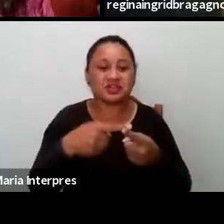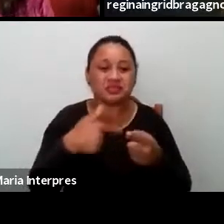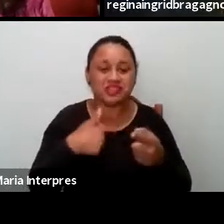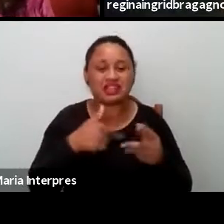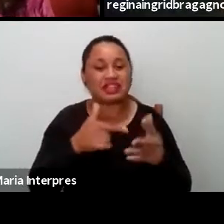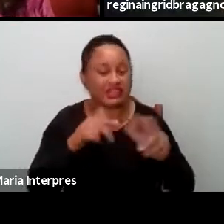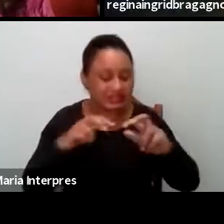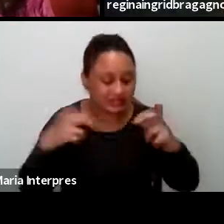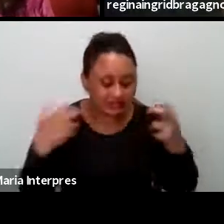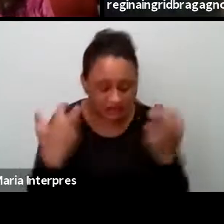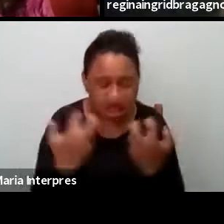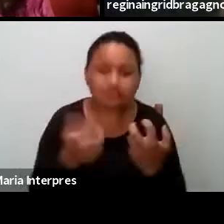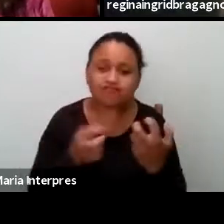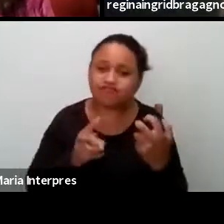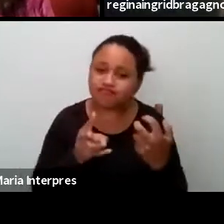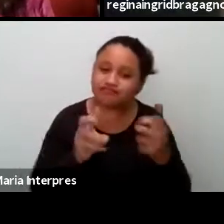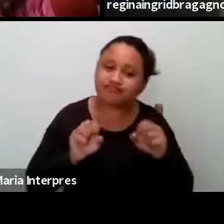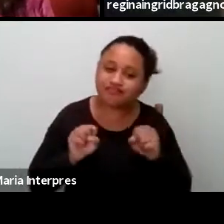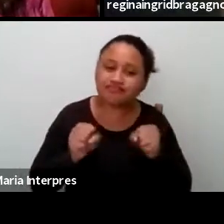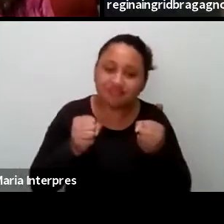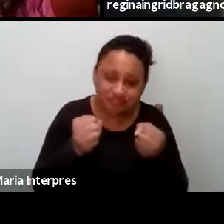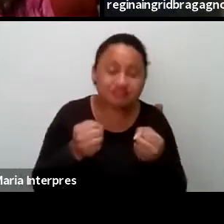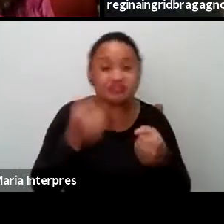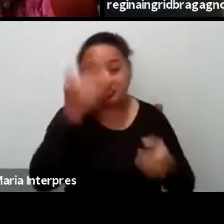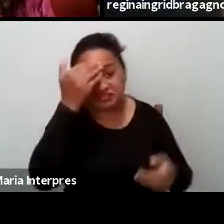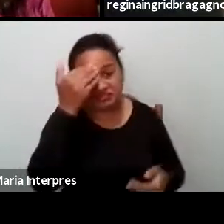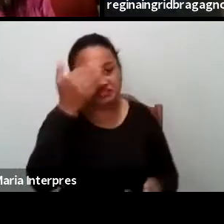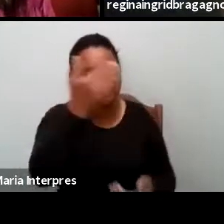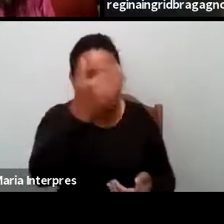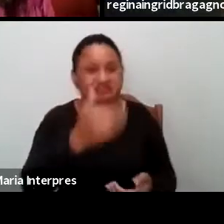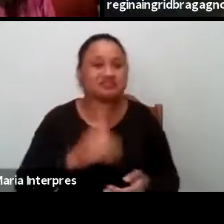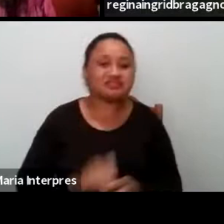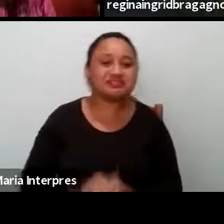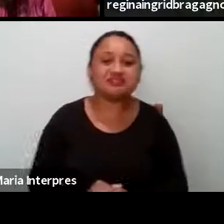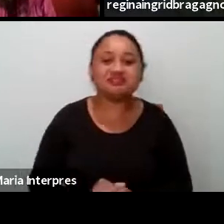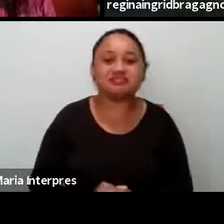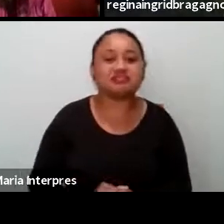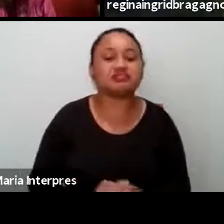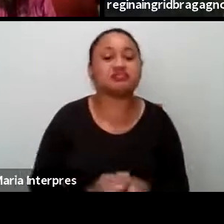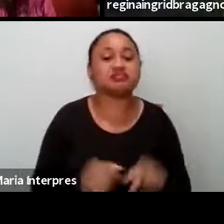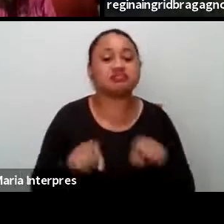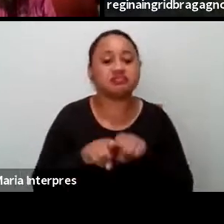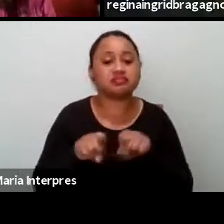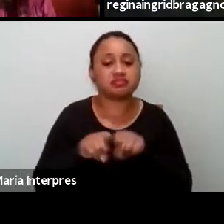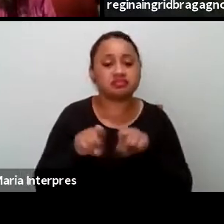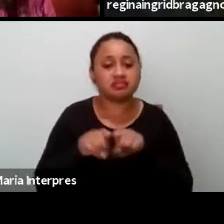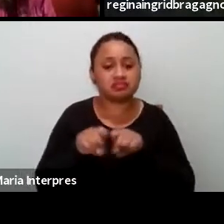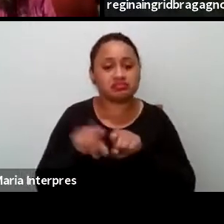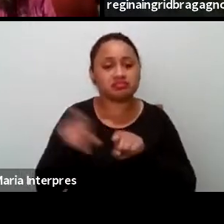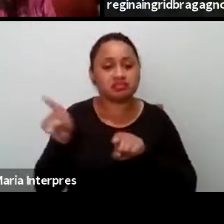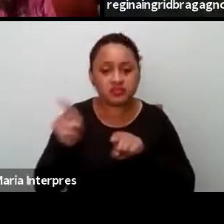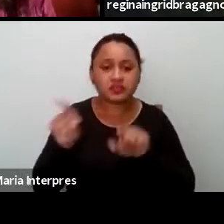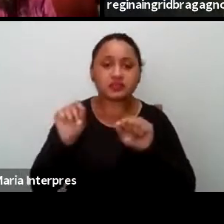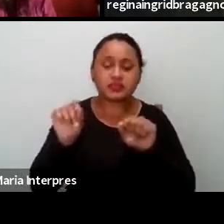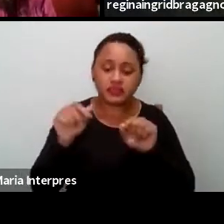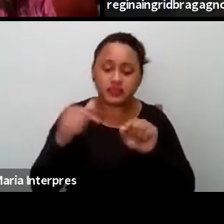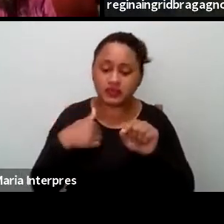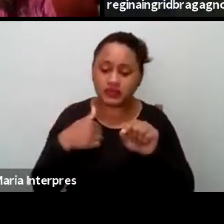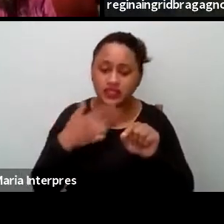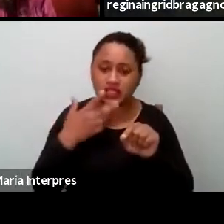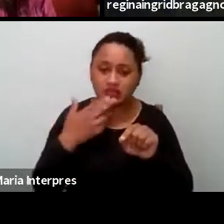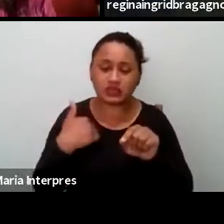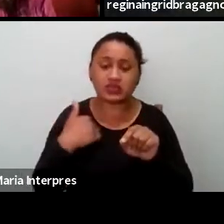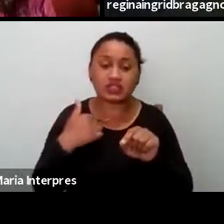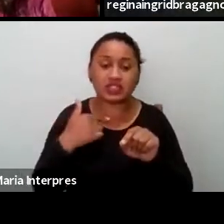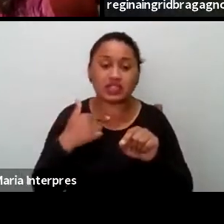dessa mesa, definitivamente, muito obrigada. E a fala do professor, eu sei que é um fechamento, mas eu